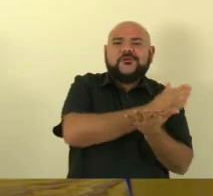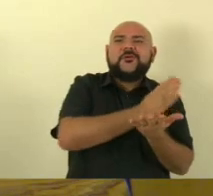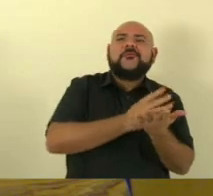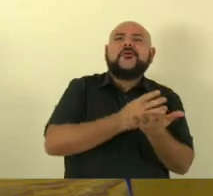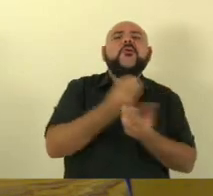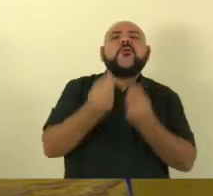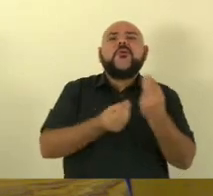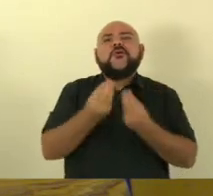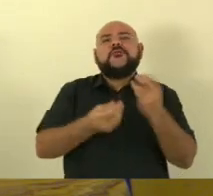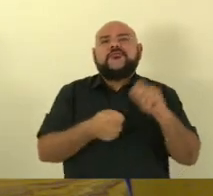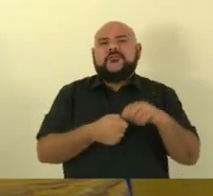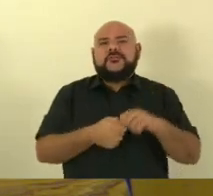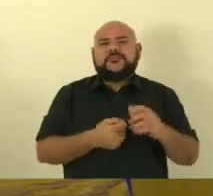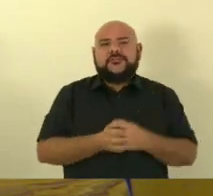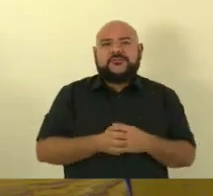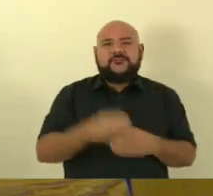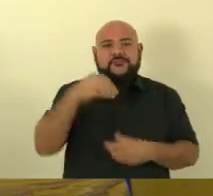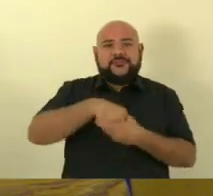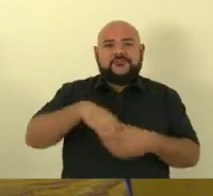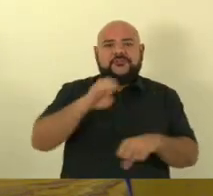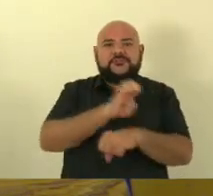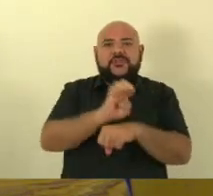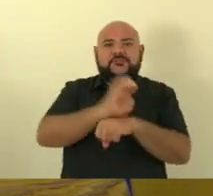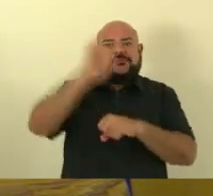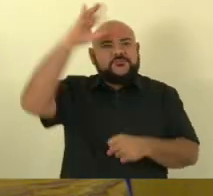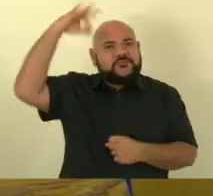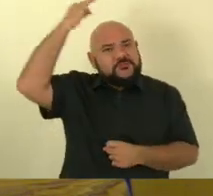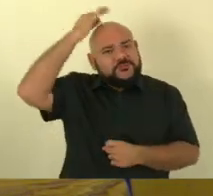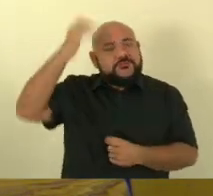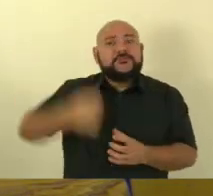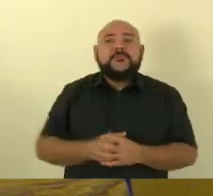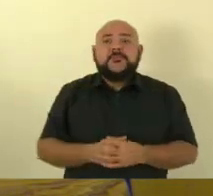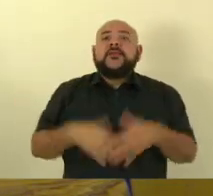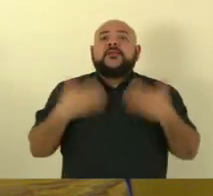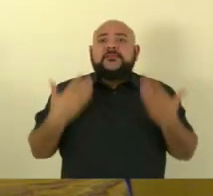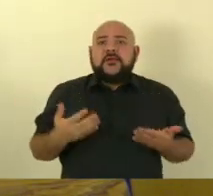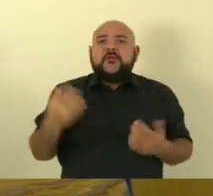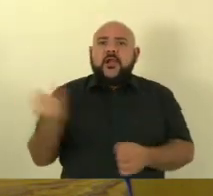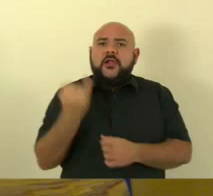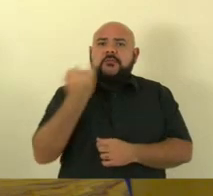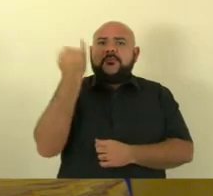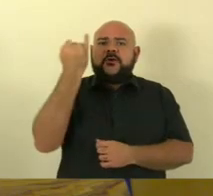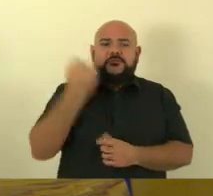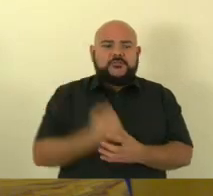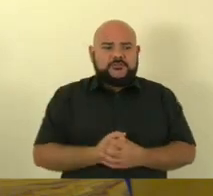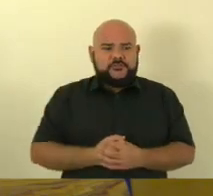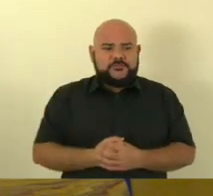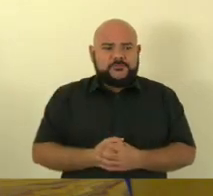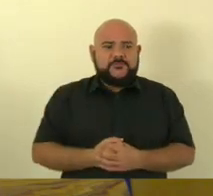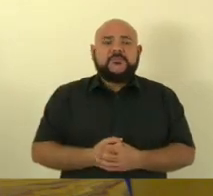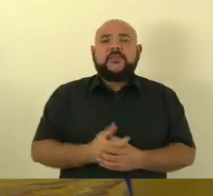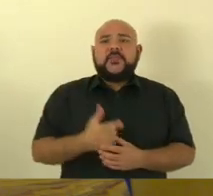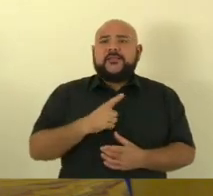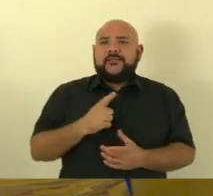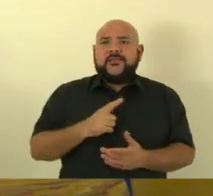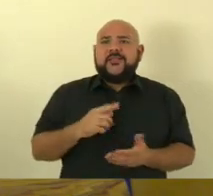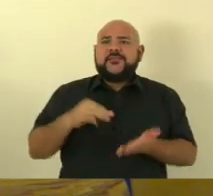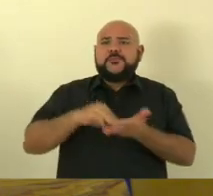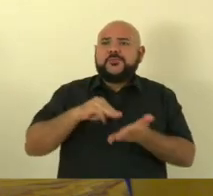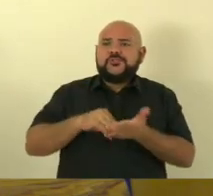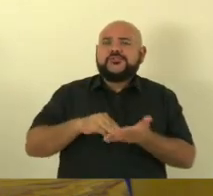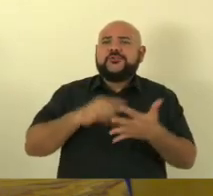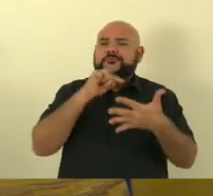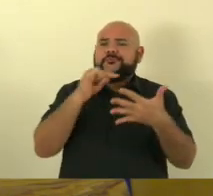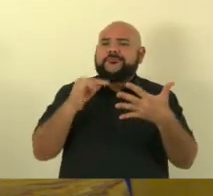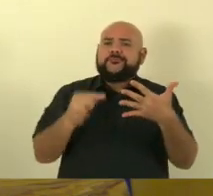espírito santo então isso é de uma relevância muito grande e tem muito a ver com os motivos que eu fiz questão de